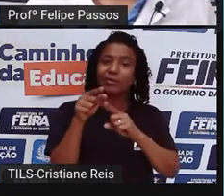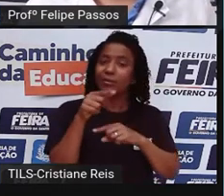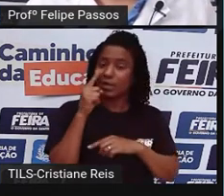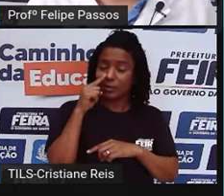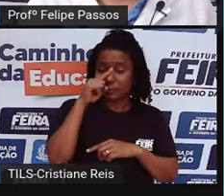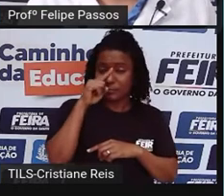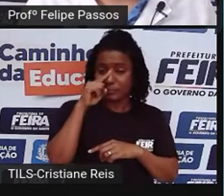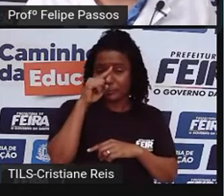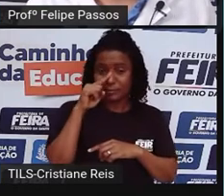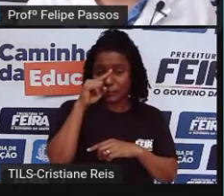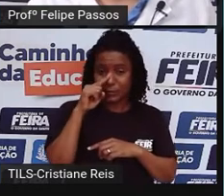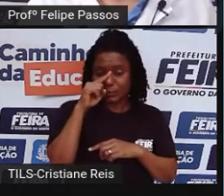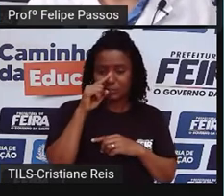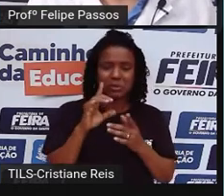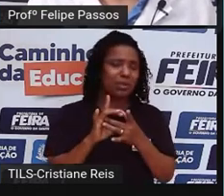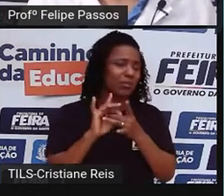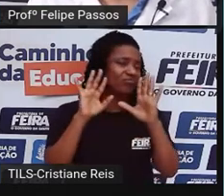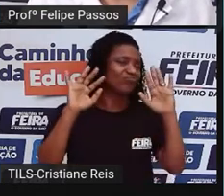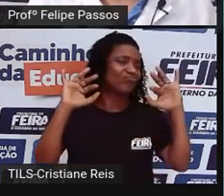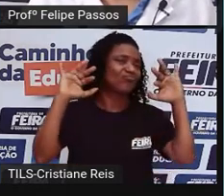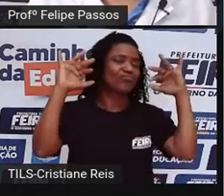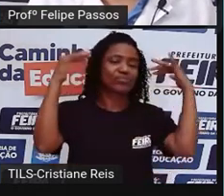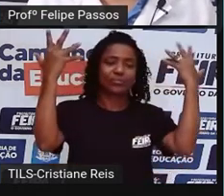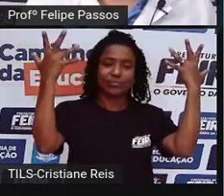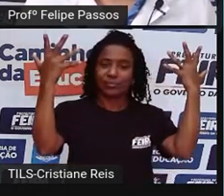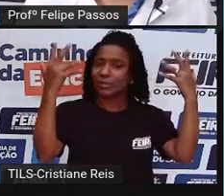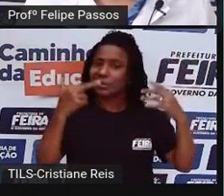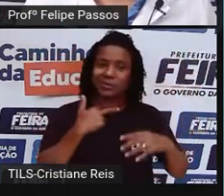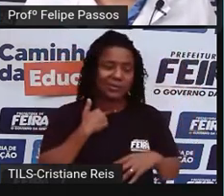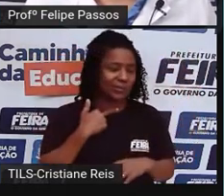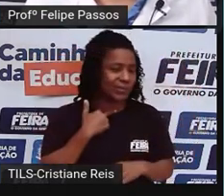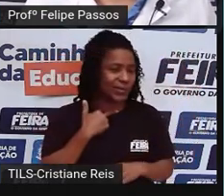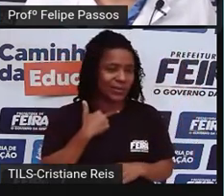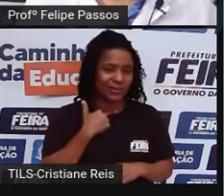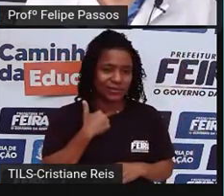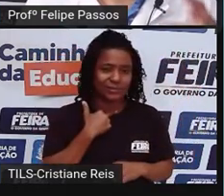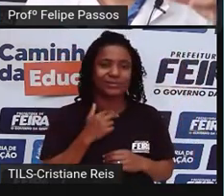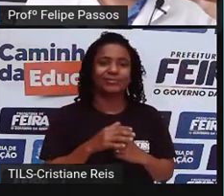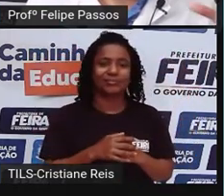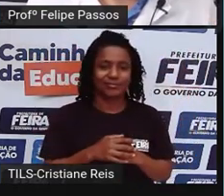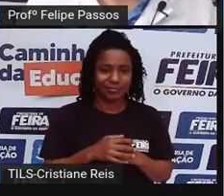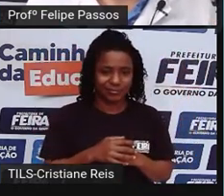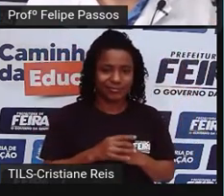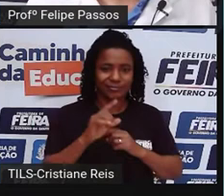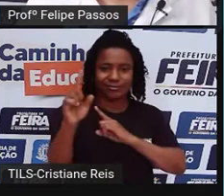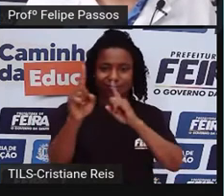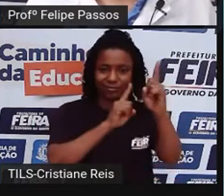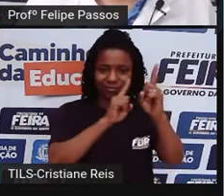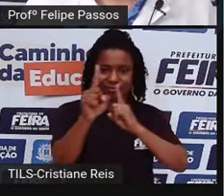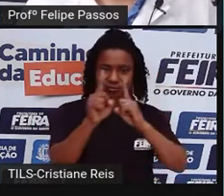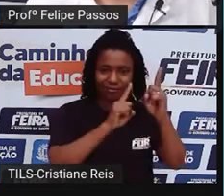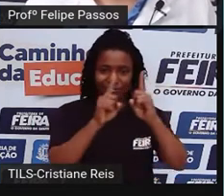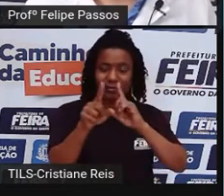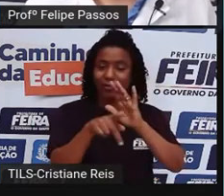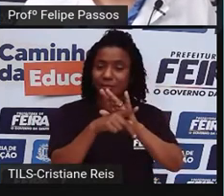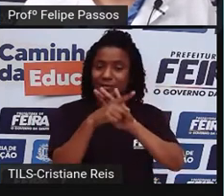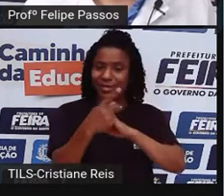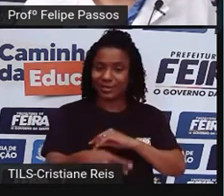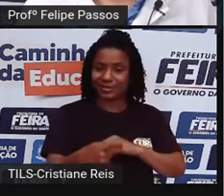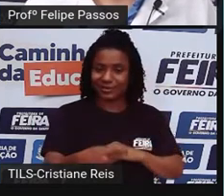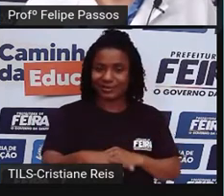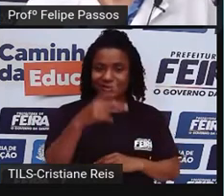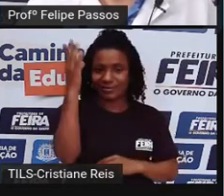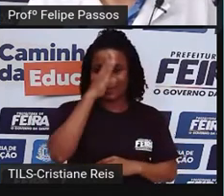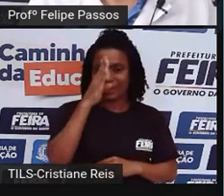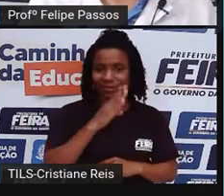entender no trânsito. E não é bem assim. A estrada, ela pode não fazer parte de um município, mas ela é do Brasil. Então, a PRF está